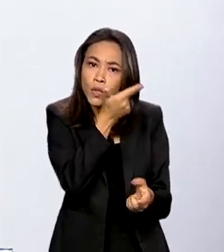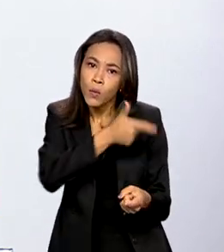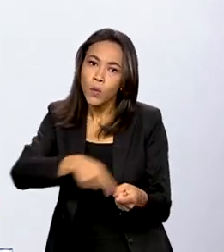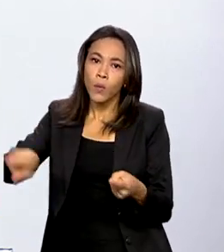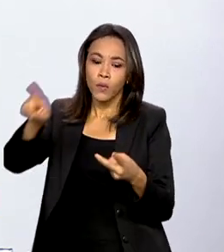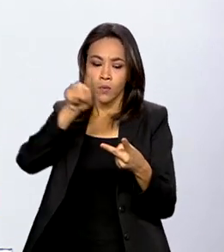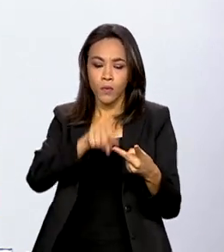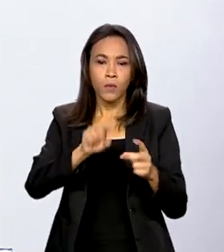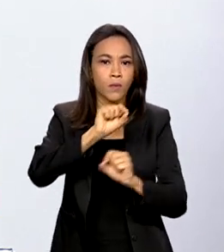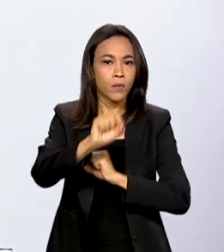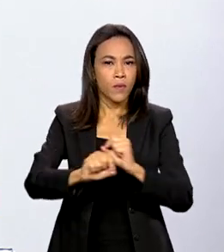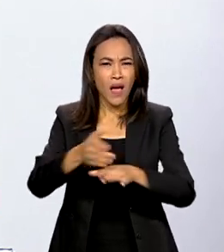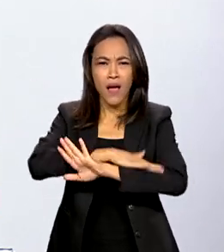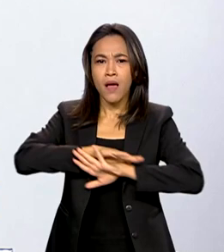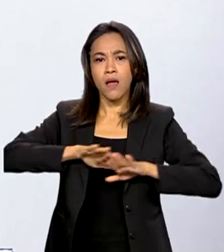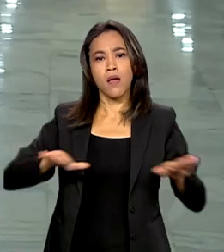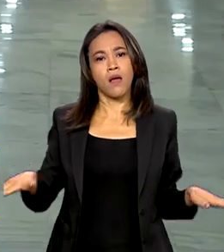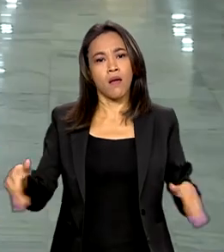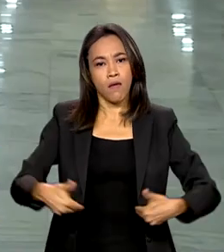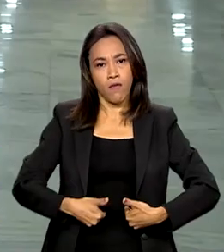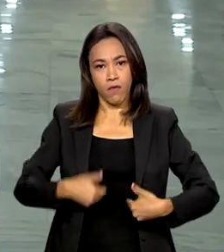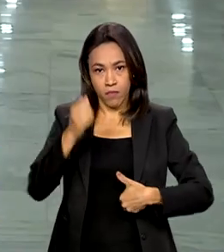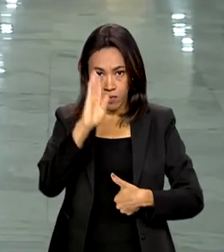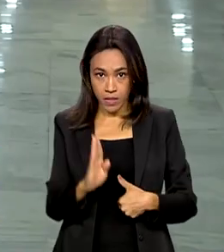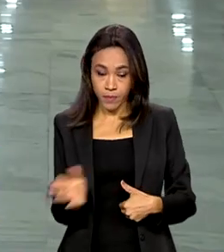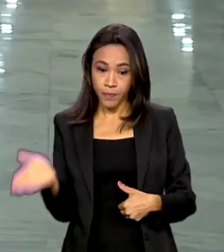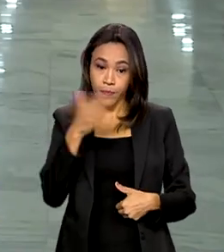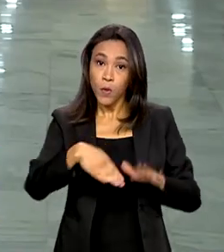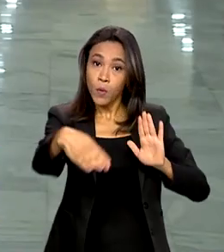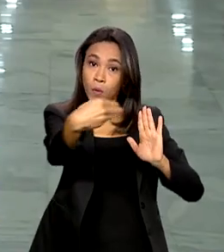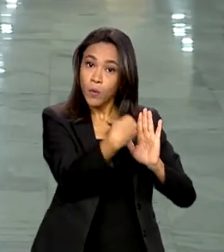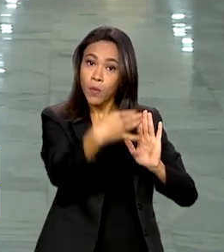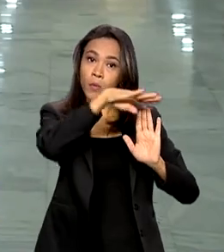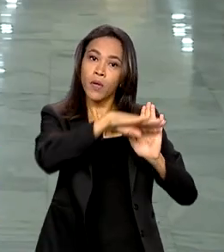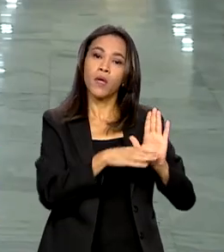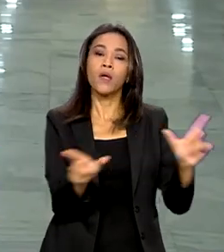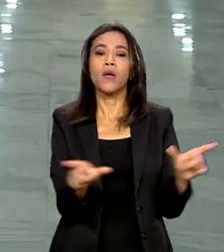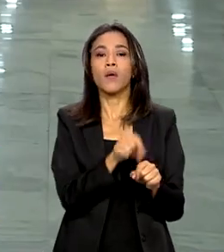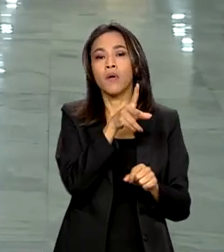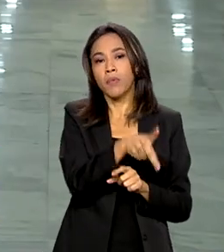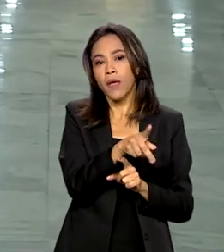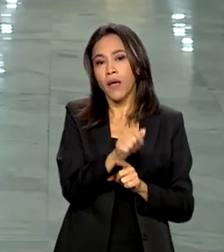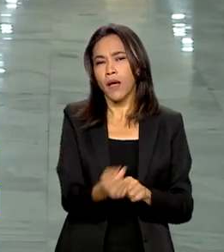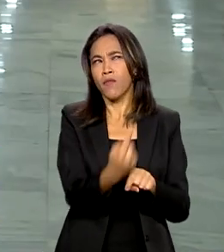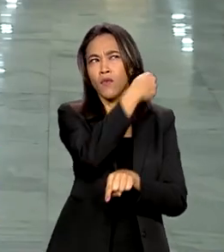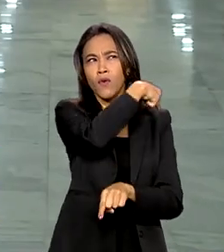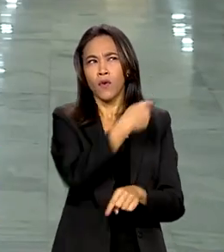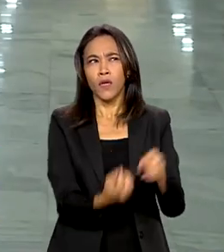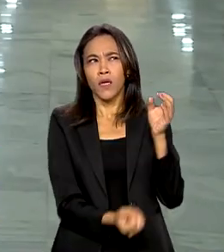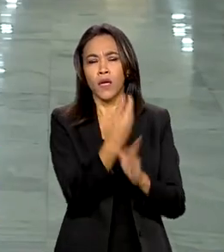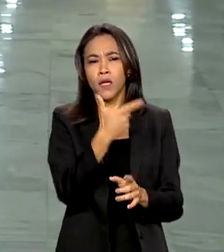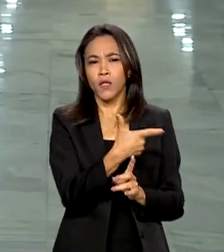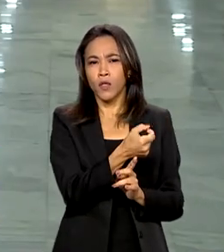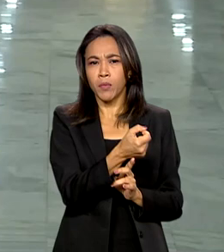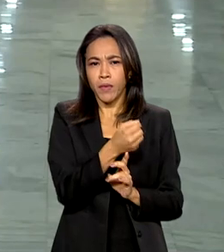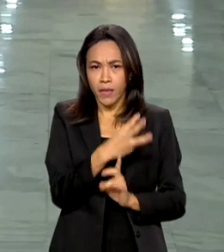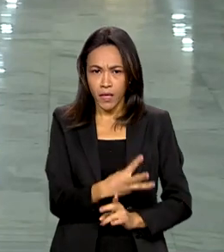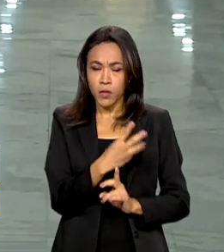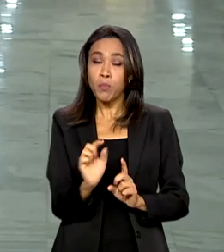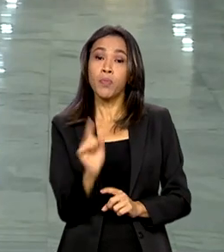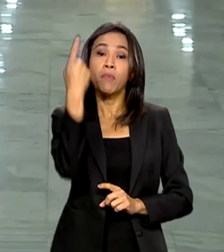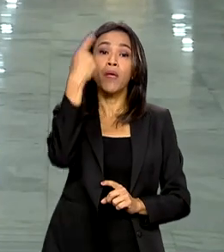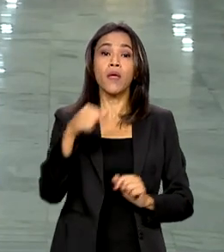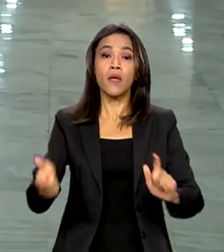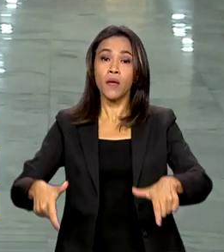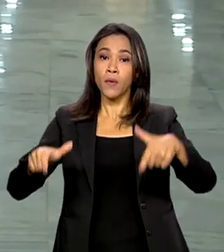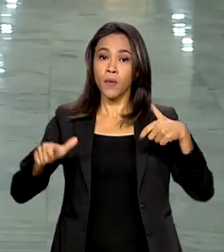acabar com a fome no Brasil. O PAA foi criado em 2003, ainda no primeiro mandato de Lula e retomado em